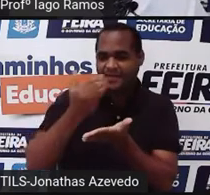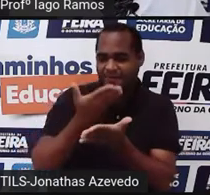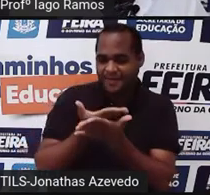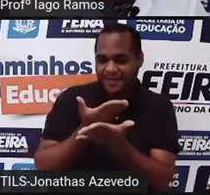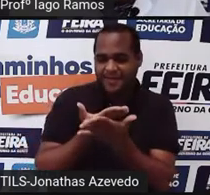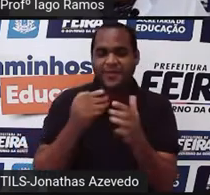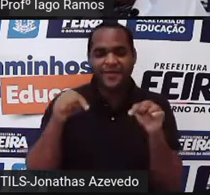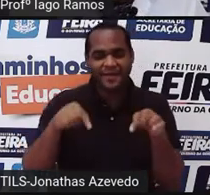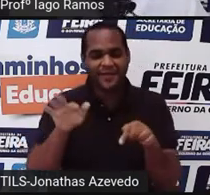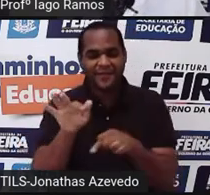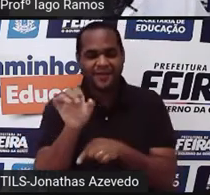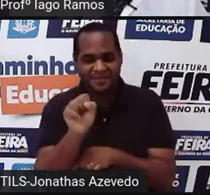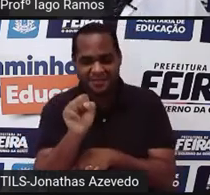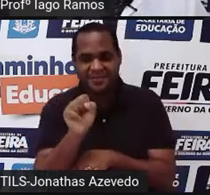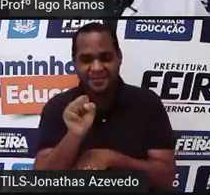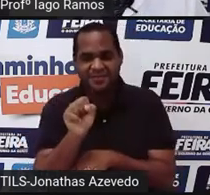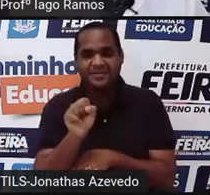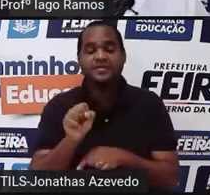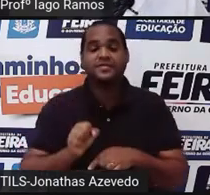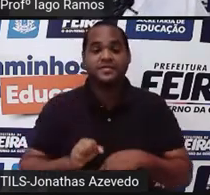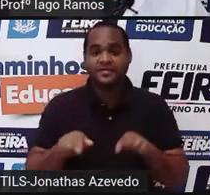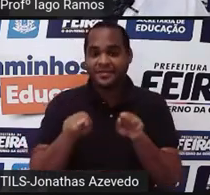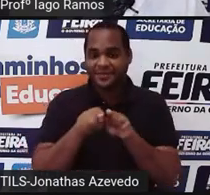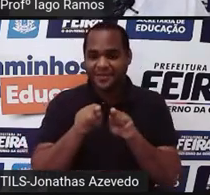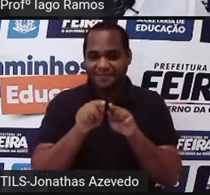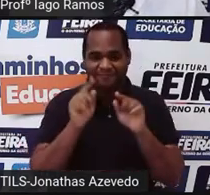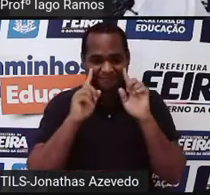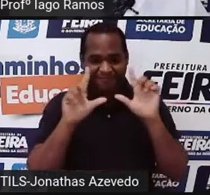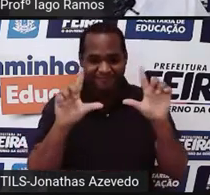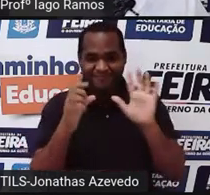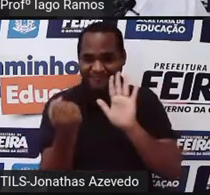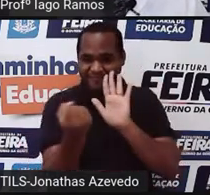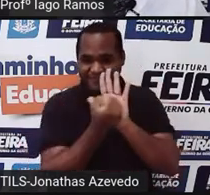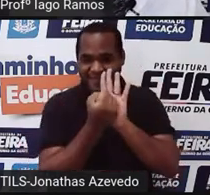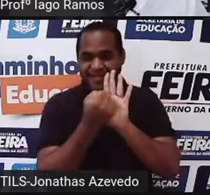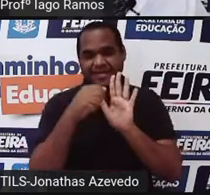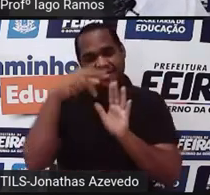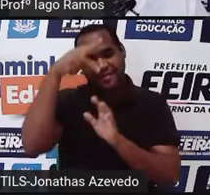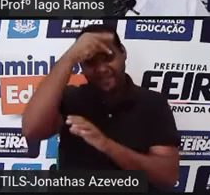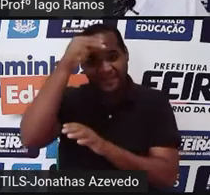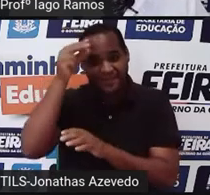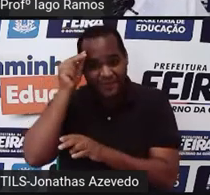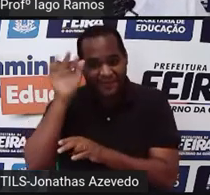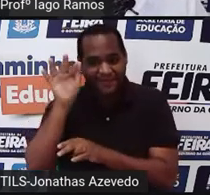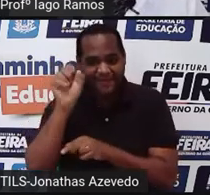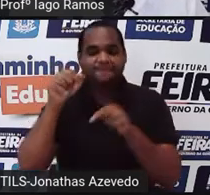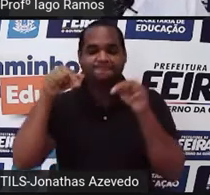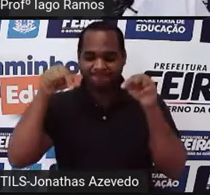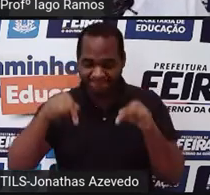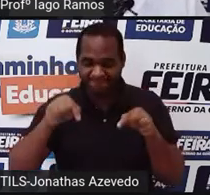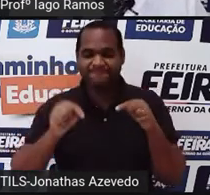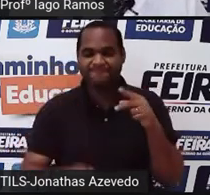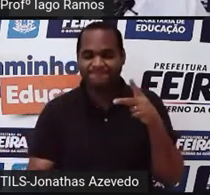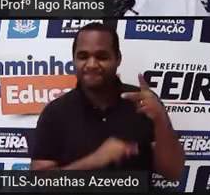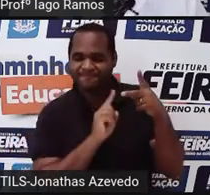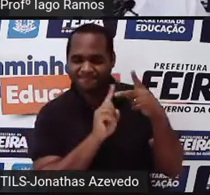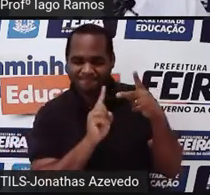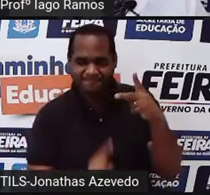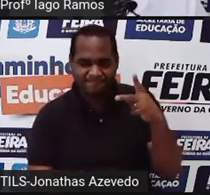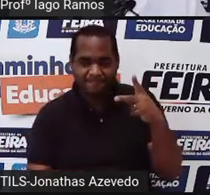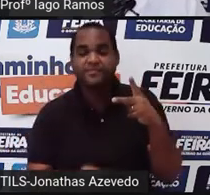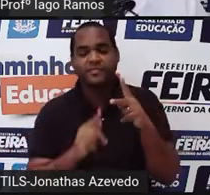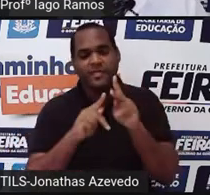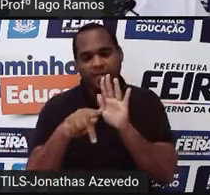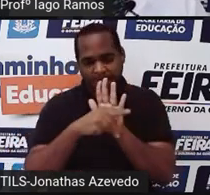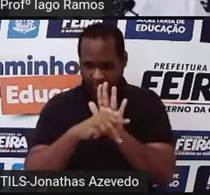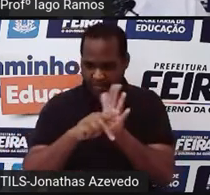de Feira de Santana e esse cartaz tem as logomarcas da Prefeitura Municipal aqui de Feira e também da